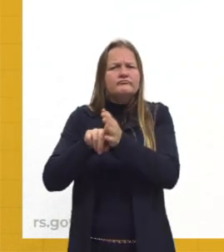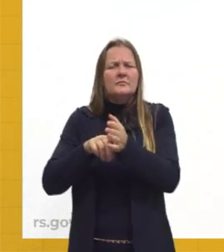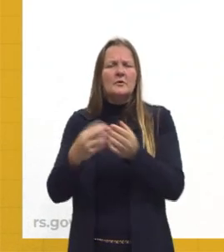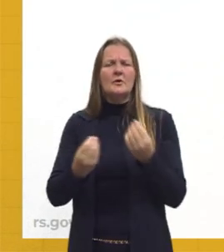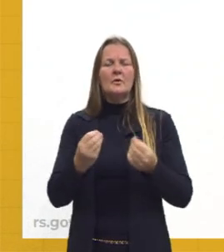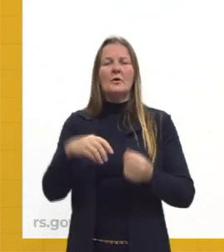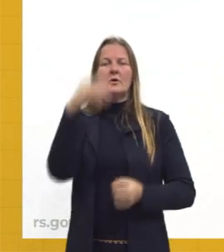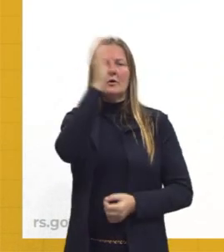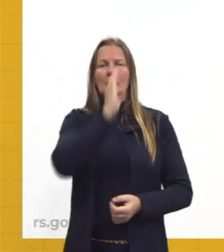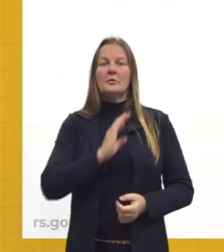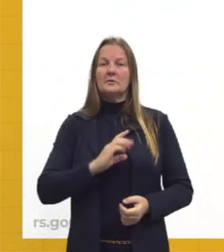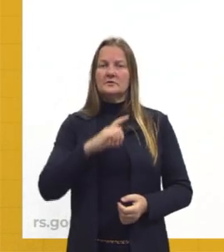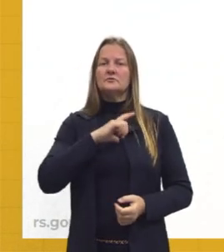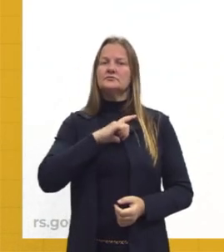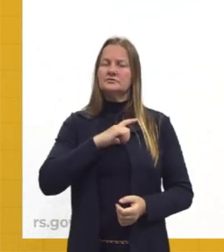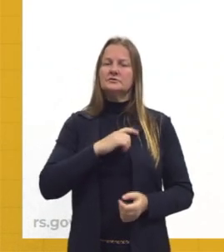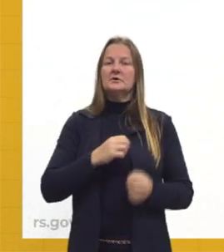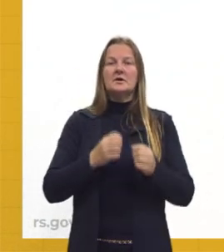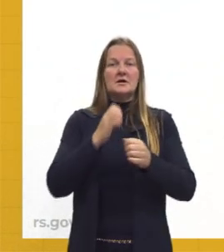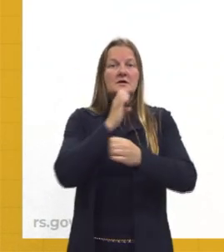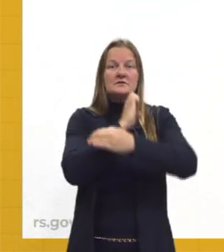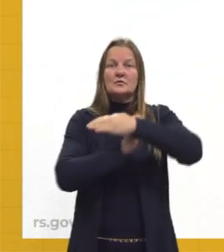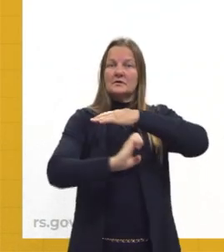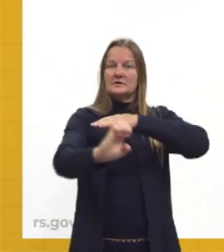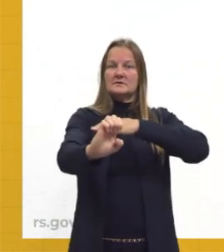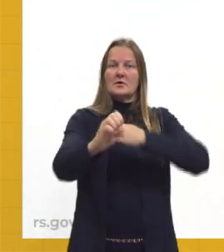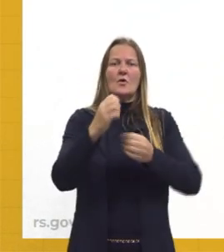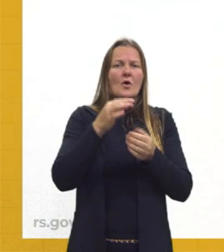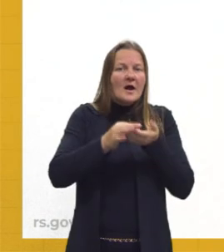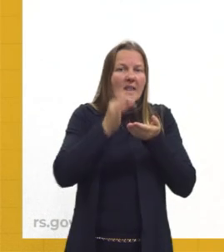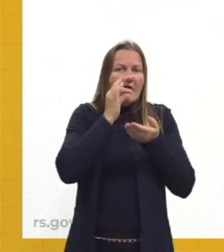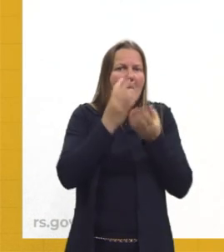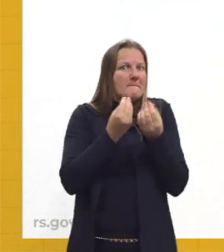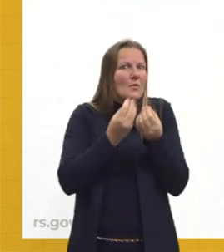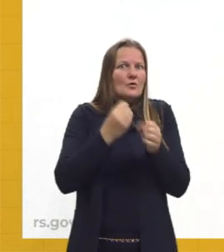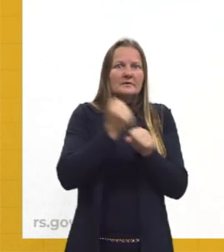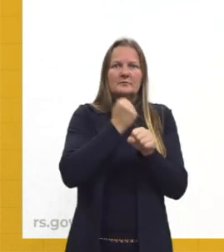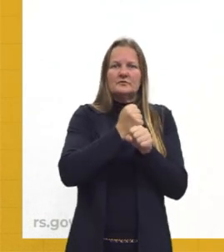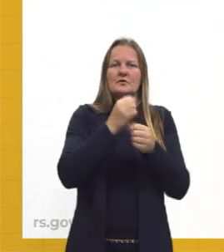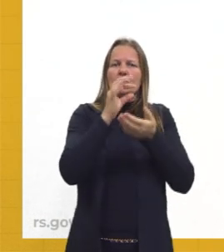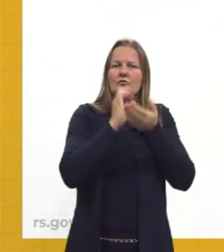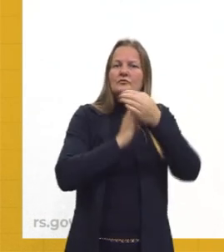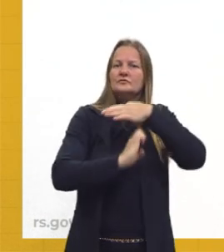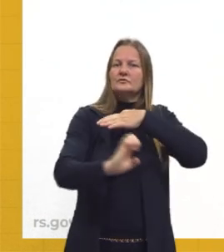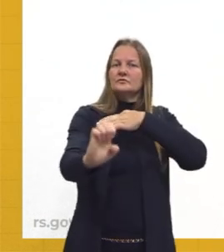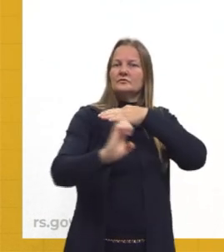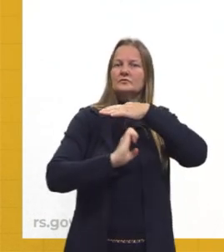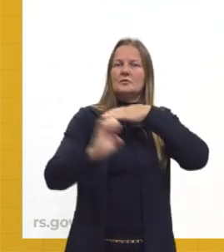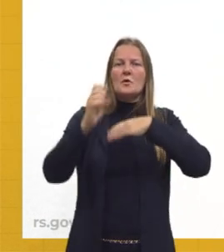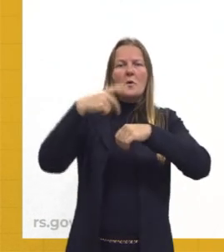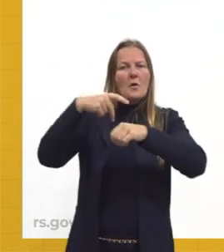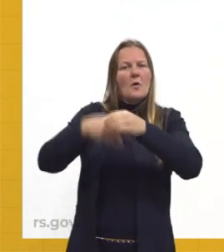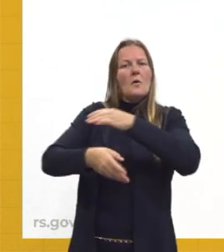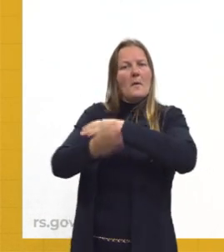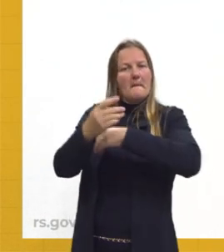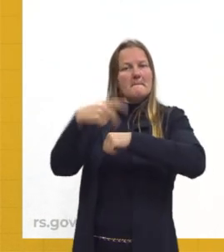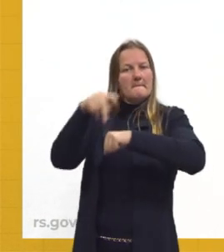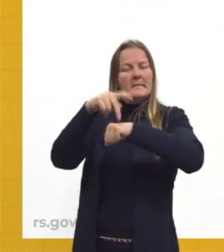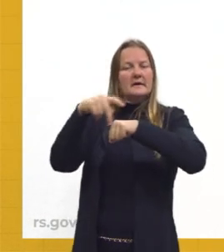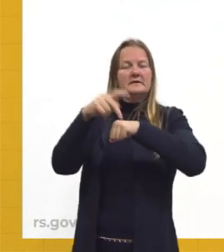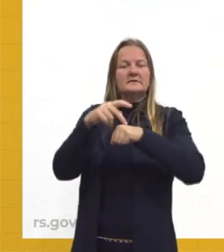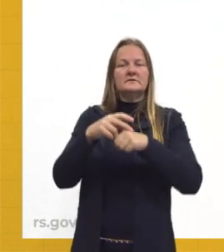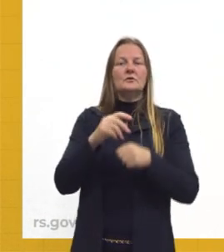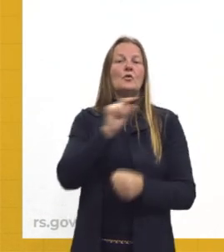toda. E o Brasil, nós tínhamos, nós exportávamos, como eu falei para vocês, o café. E uma das medidas do governo foi